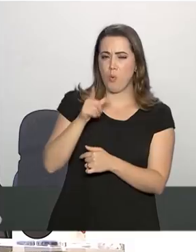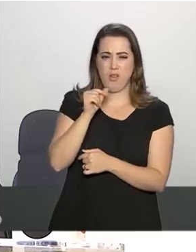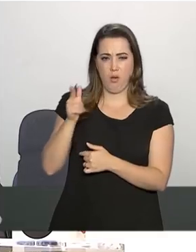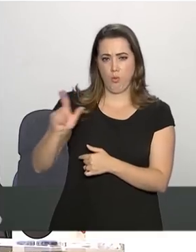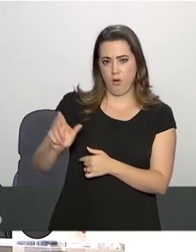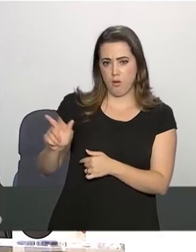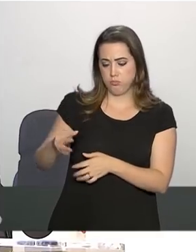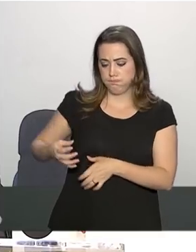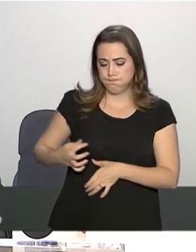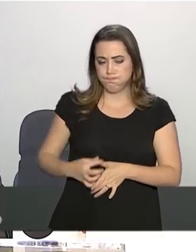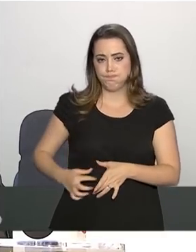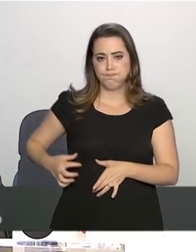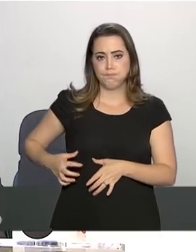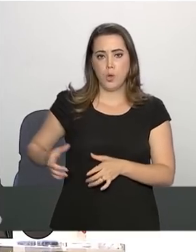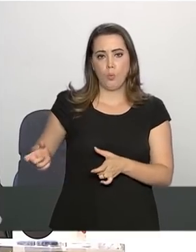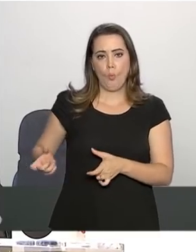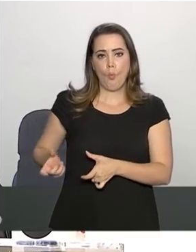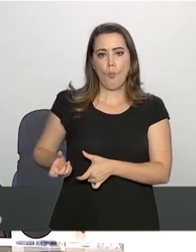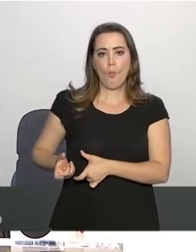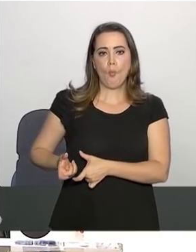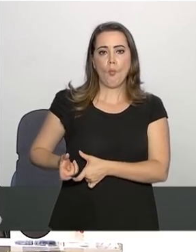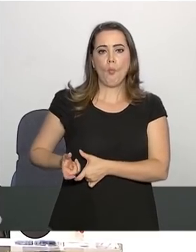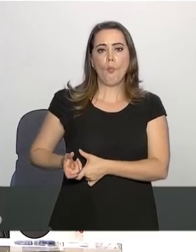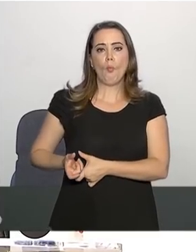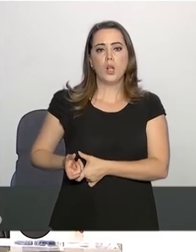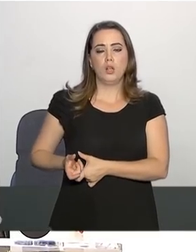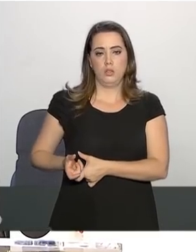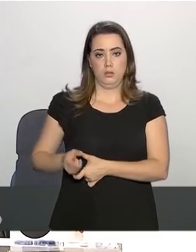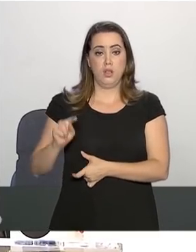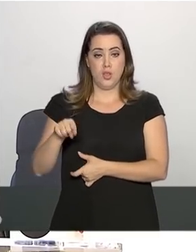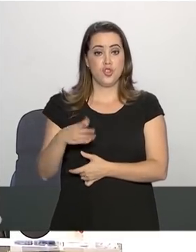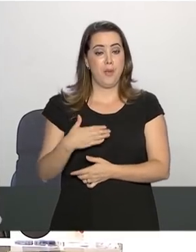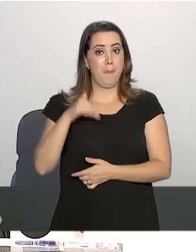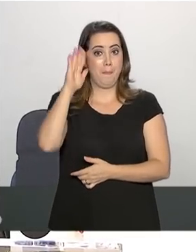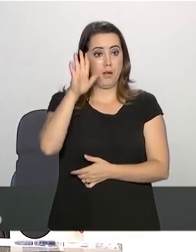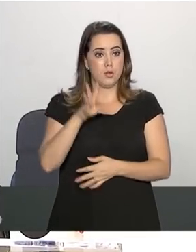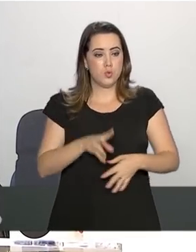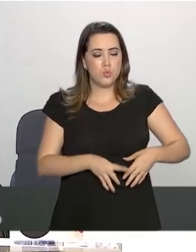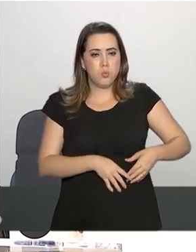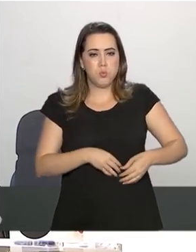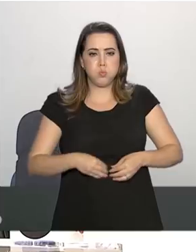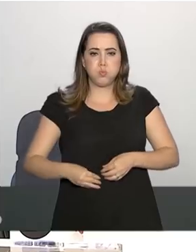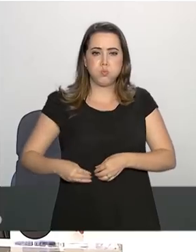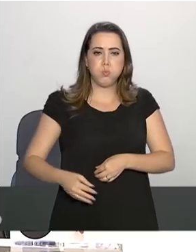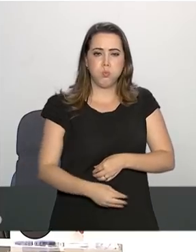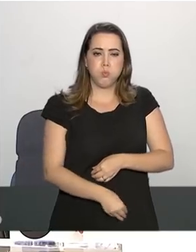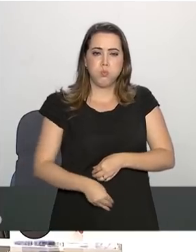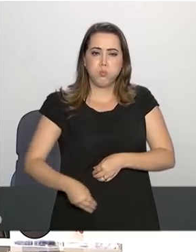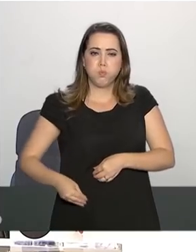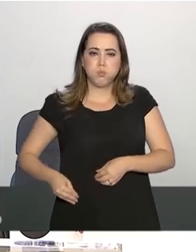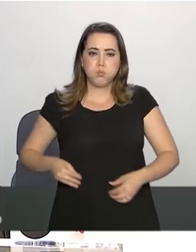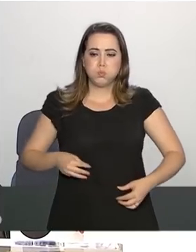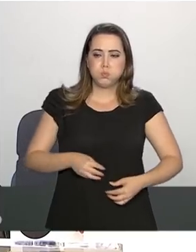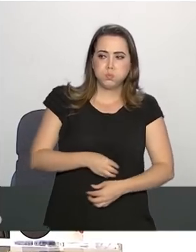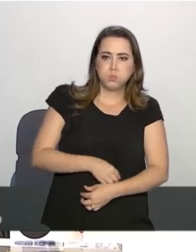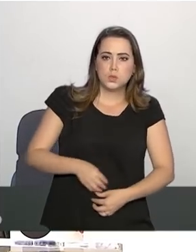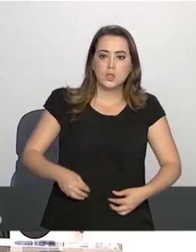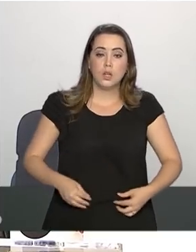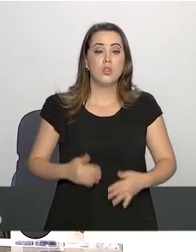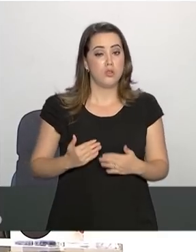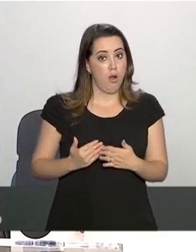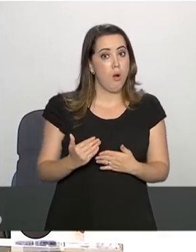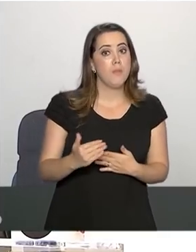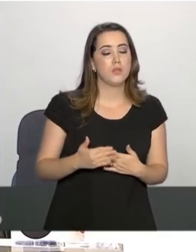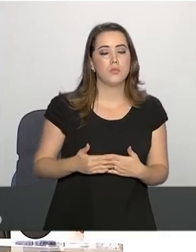Apresentou aumento da movimentação intestinal, o que possibilitou o